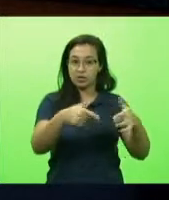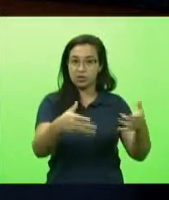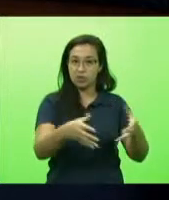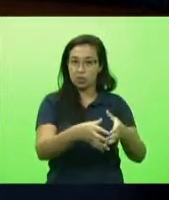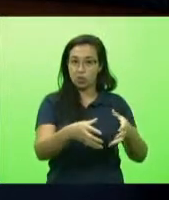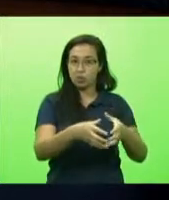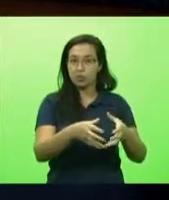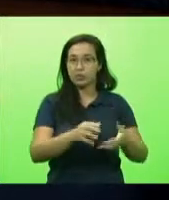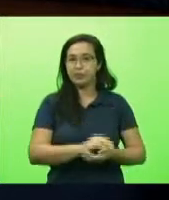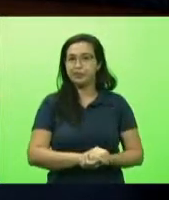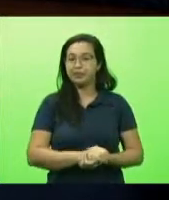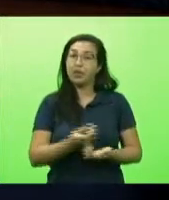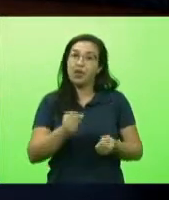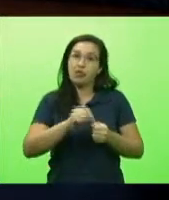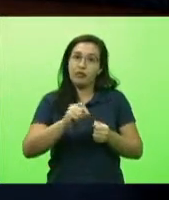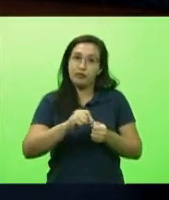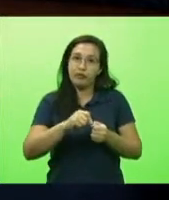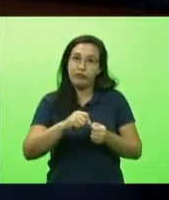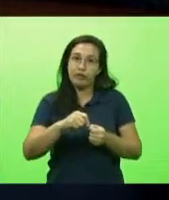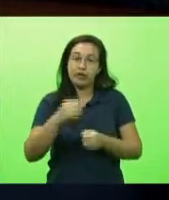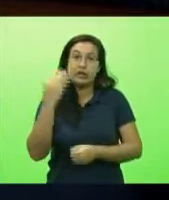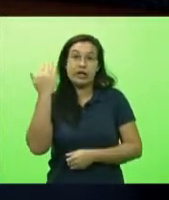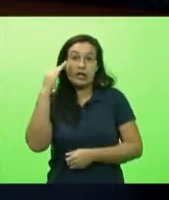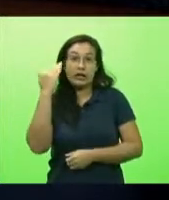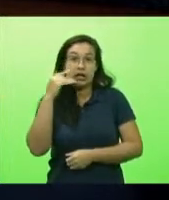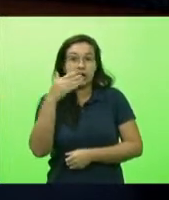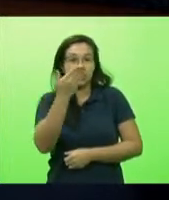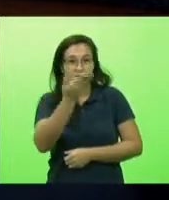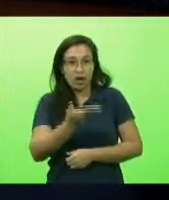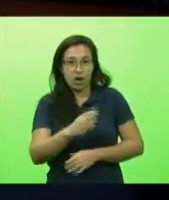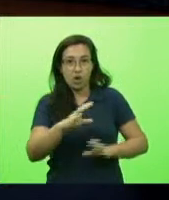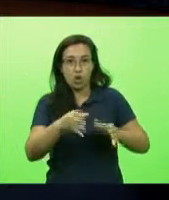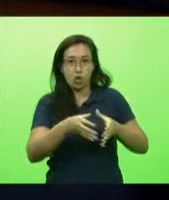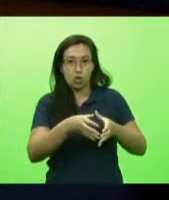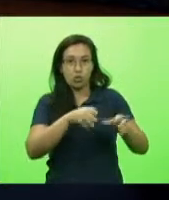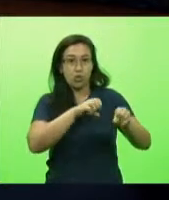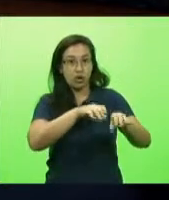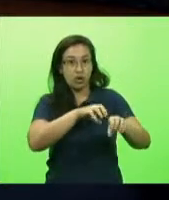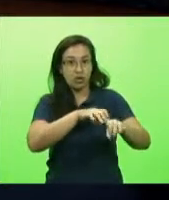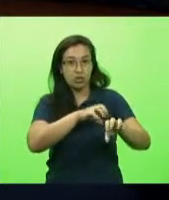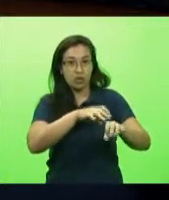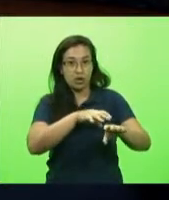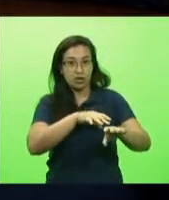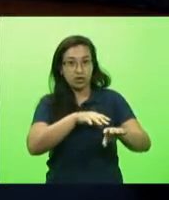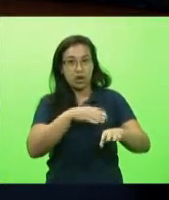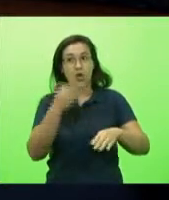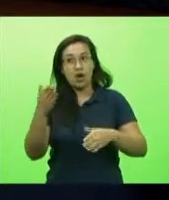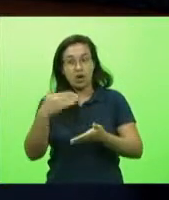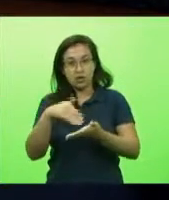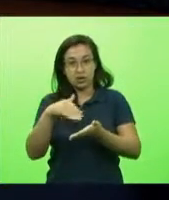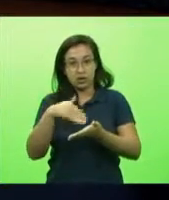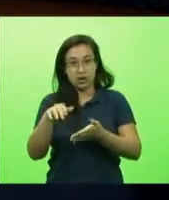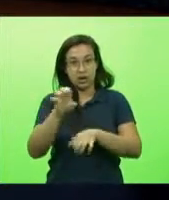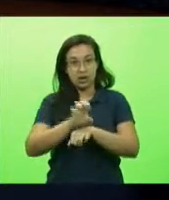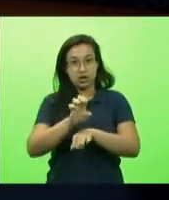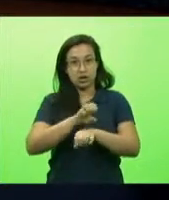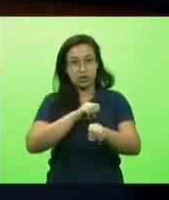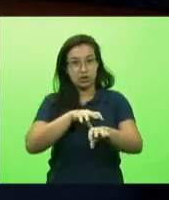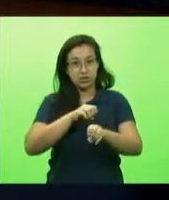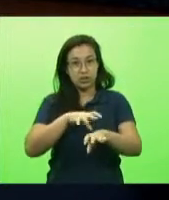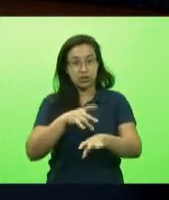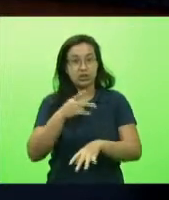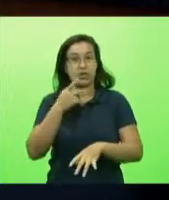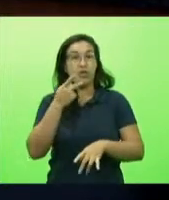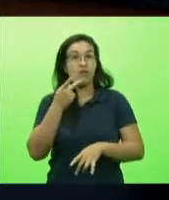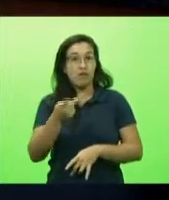entender que os trabalhadores em educação segundo a própria Secretaria de Estado da Educação movimentam